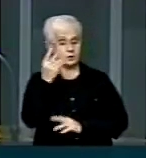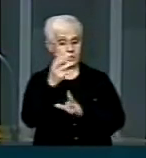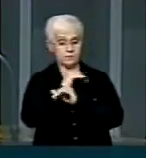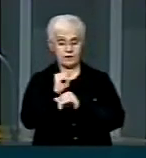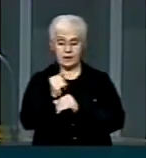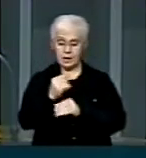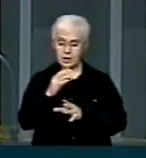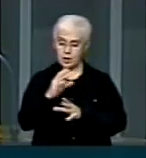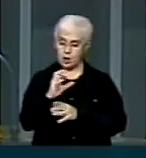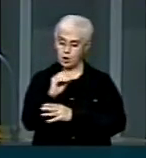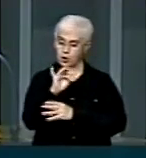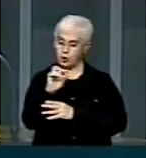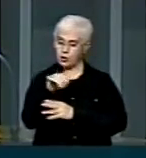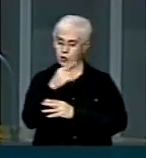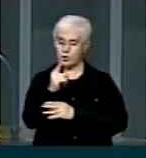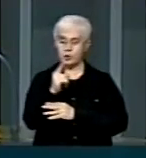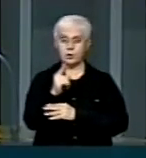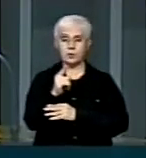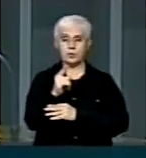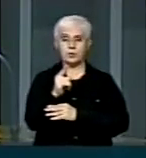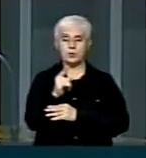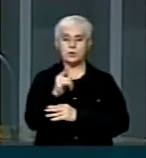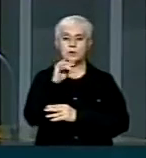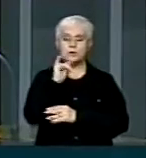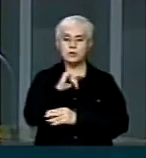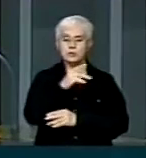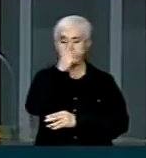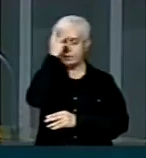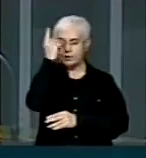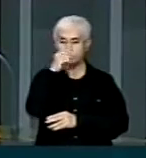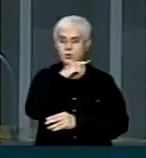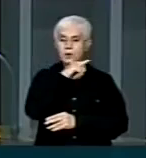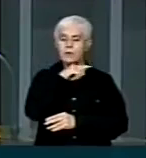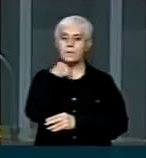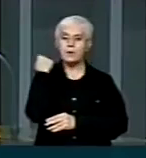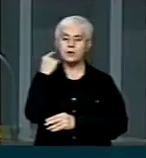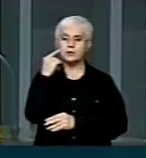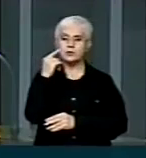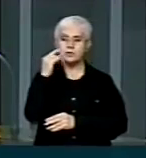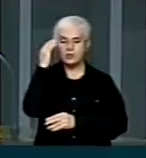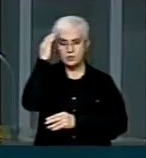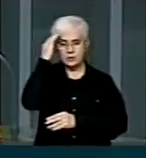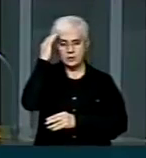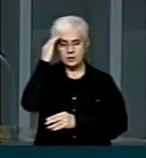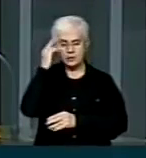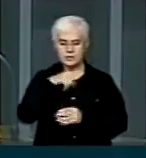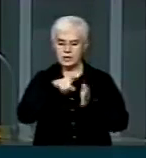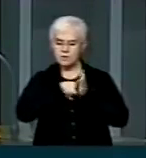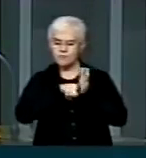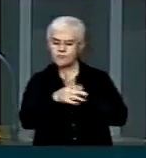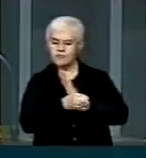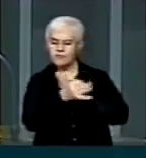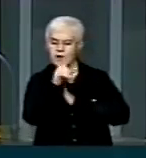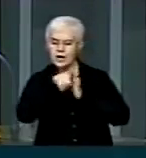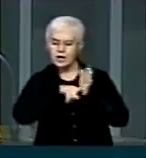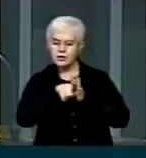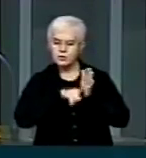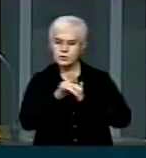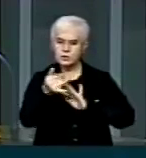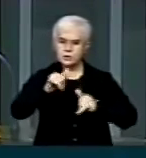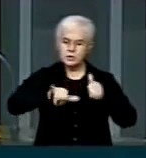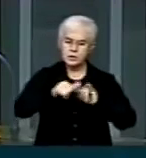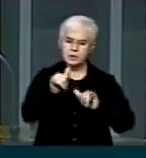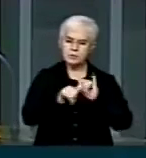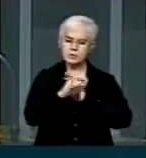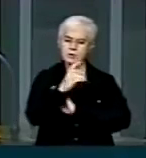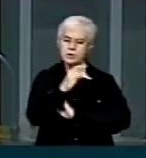de órgãos quando ocorre a morte encefálica segue um rígido protocolo de exames clínicos laboratoriais